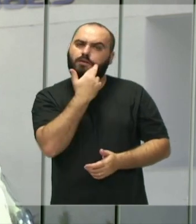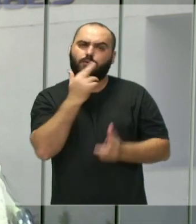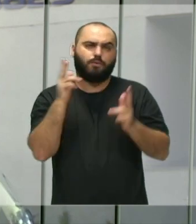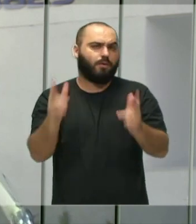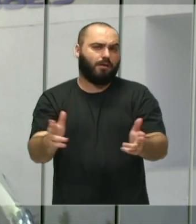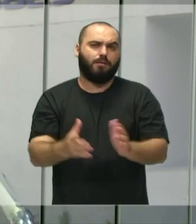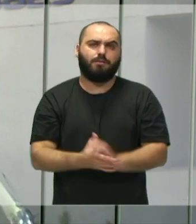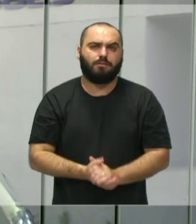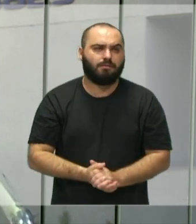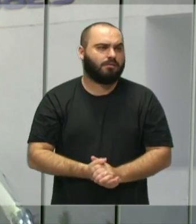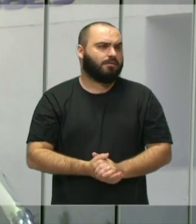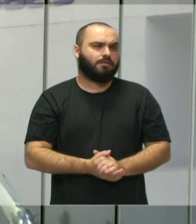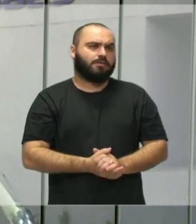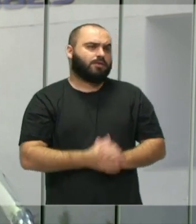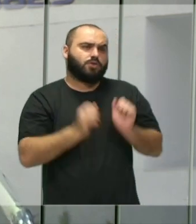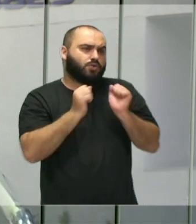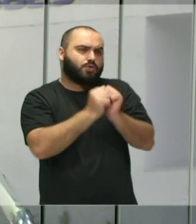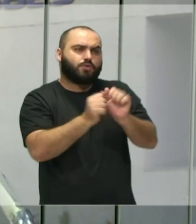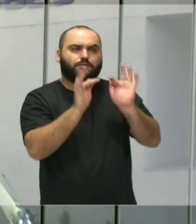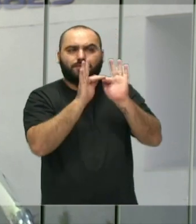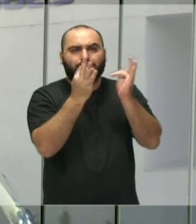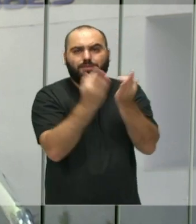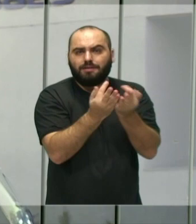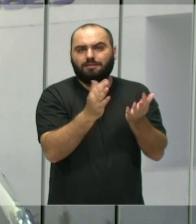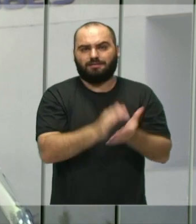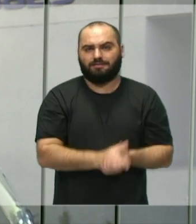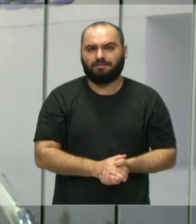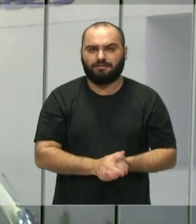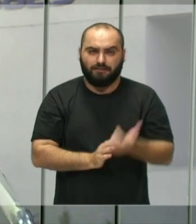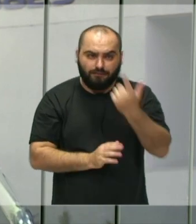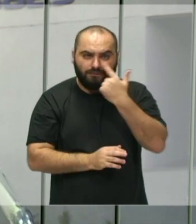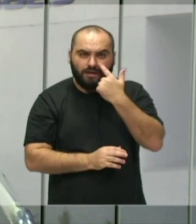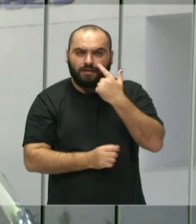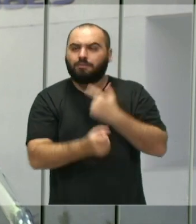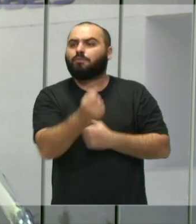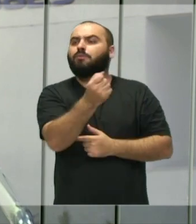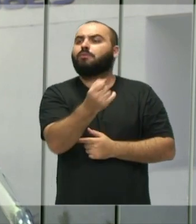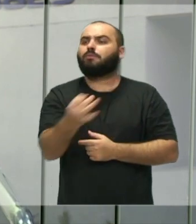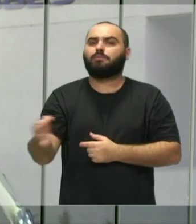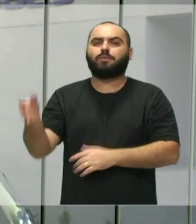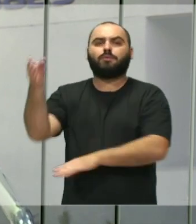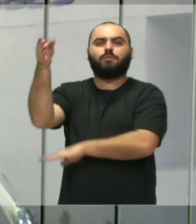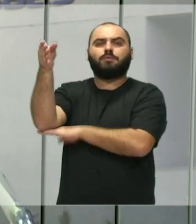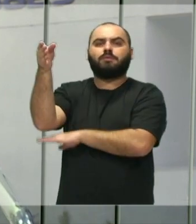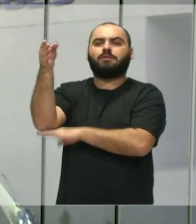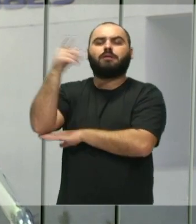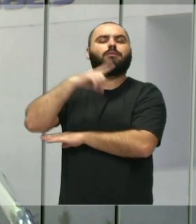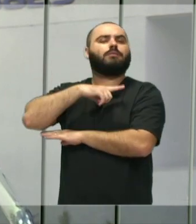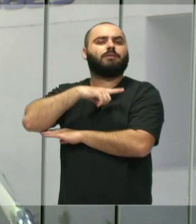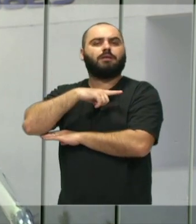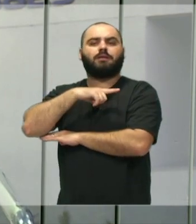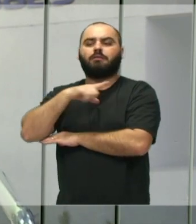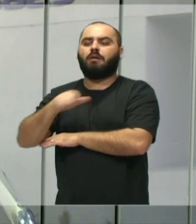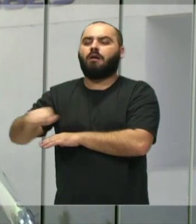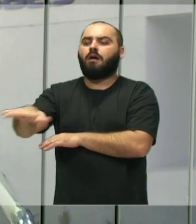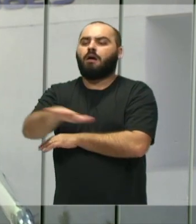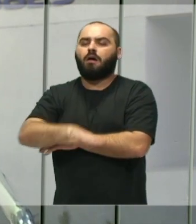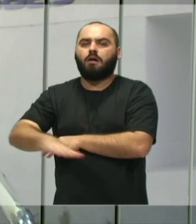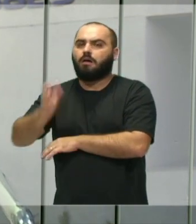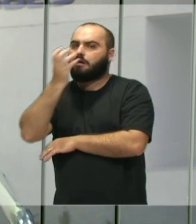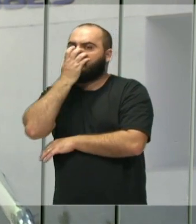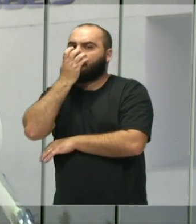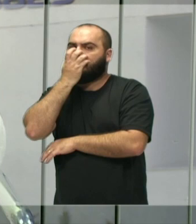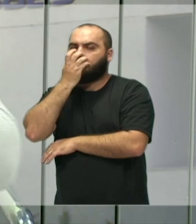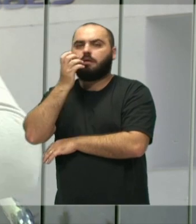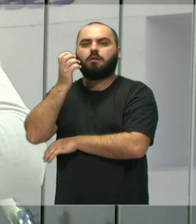da família. Faz parte da família. Então, olha só a quantidade de hotéis com área pet, que aceitam o animal. E